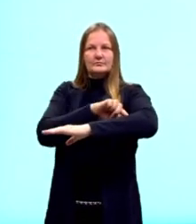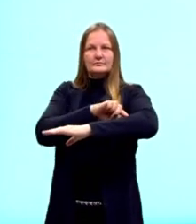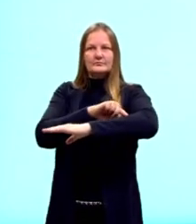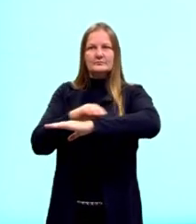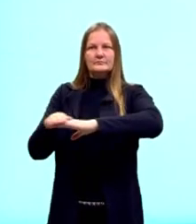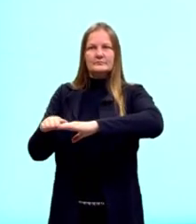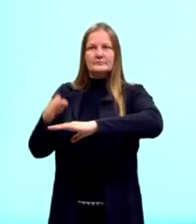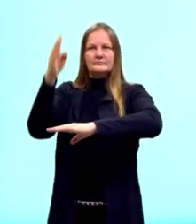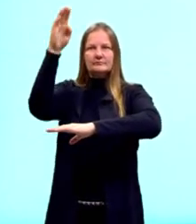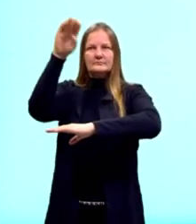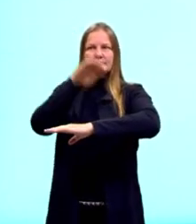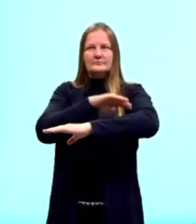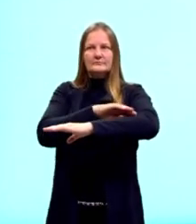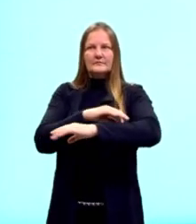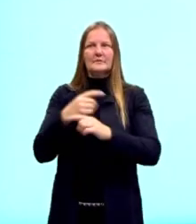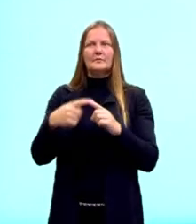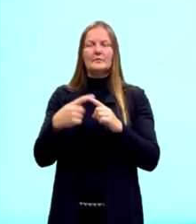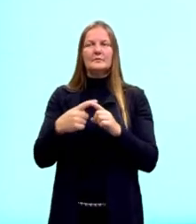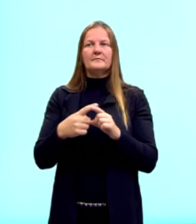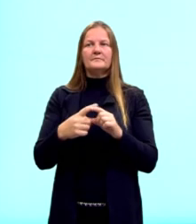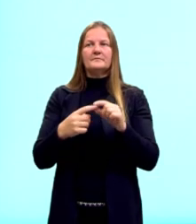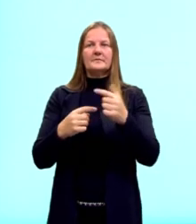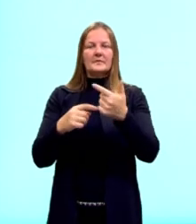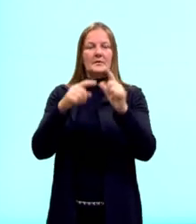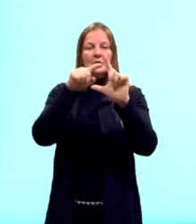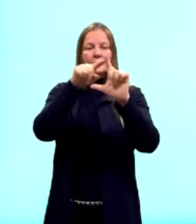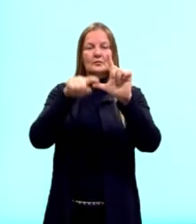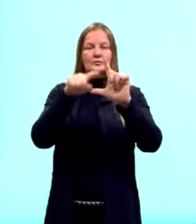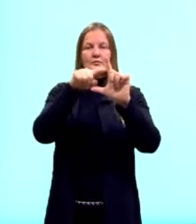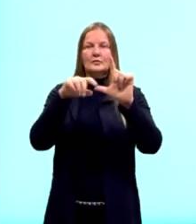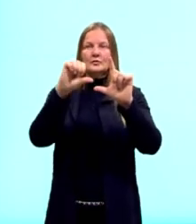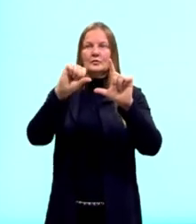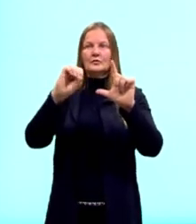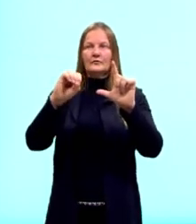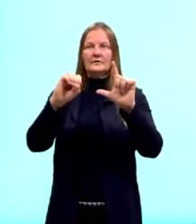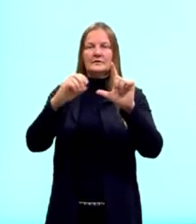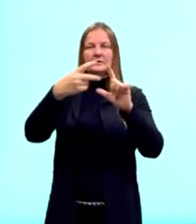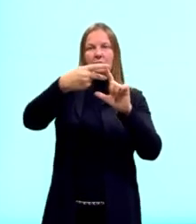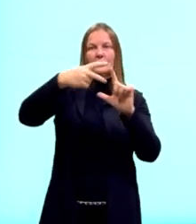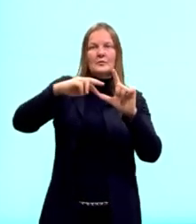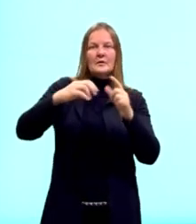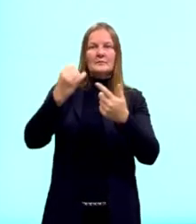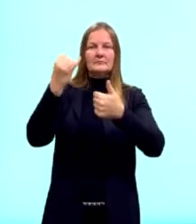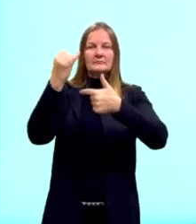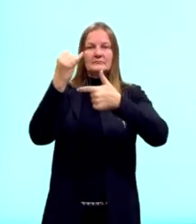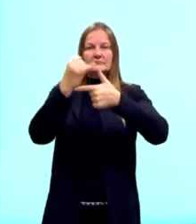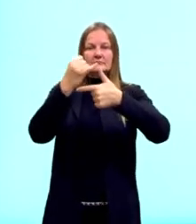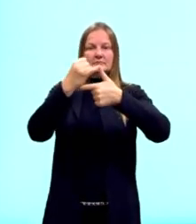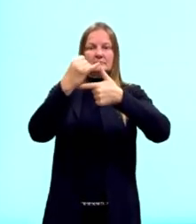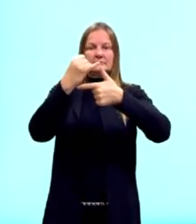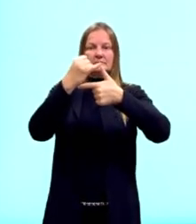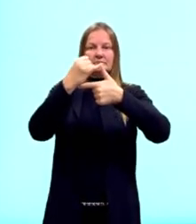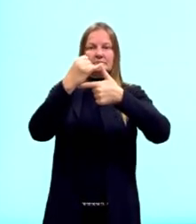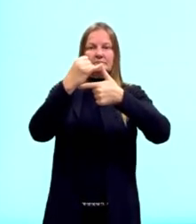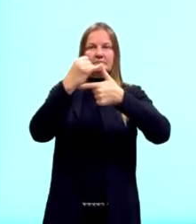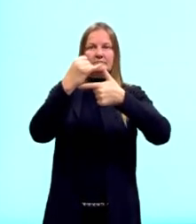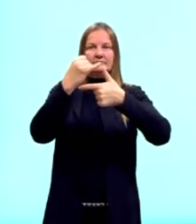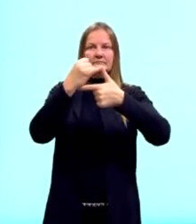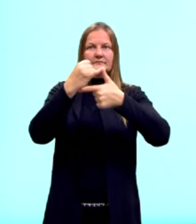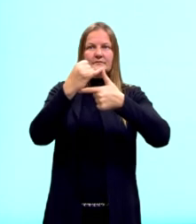nós sabemos que o ângulo de 90 graus é sempre oposto ao maior lado,